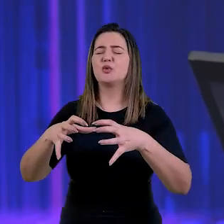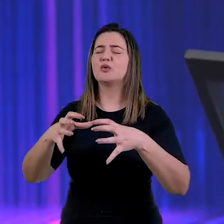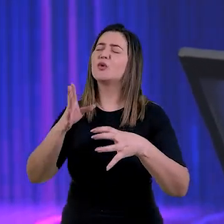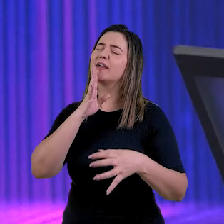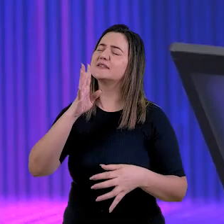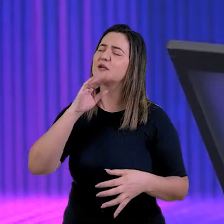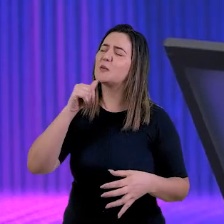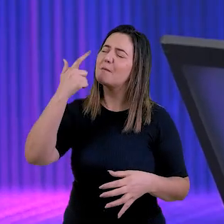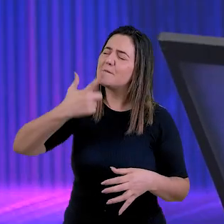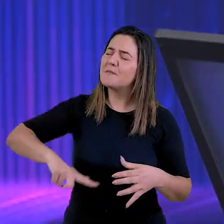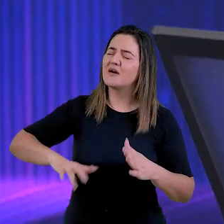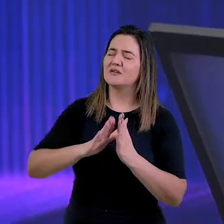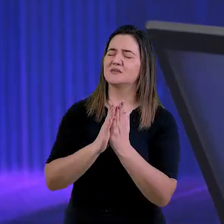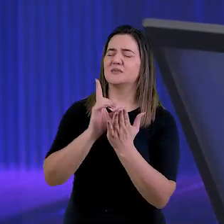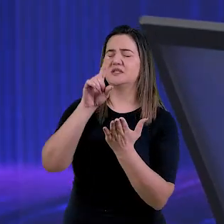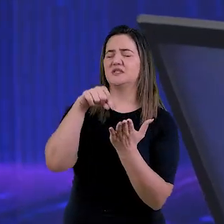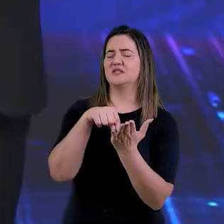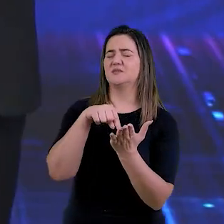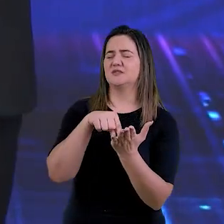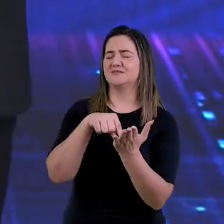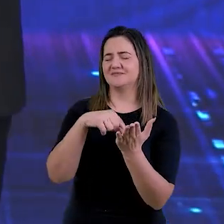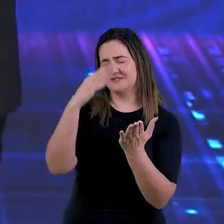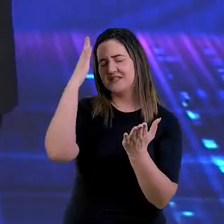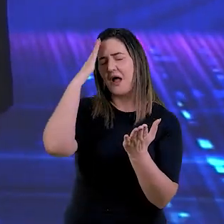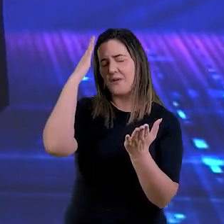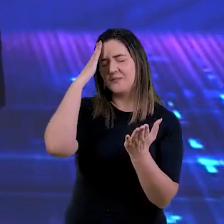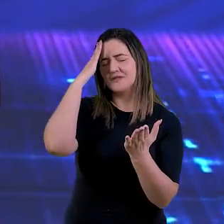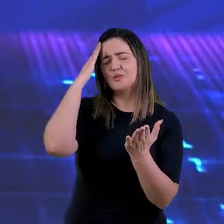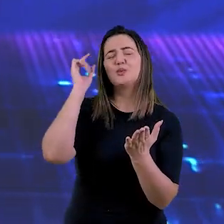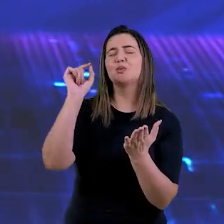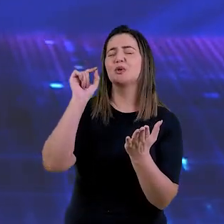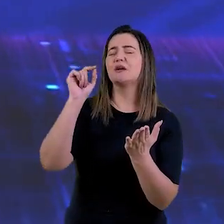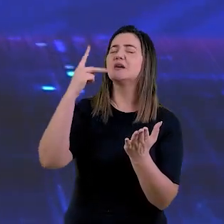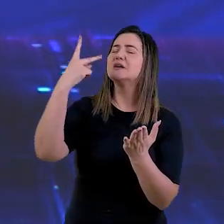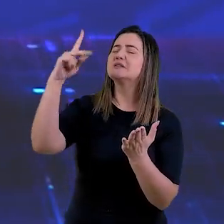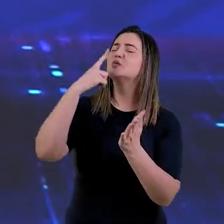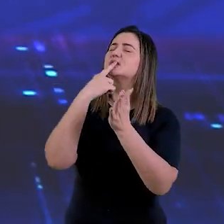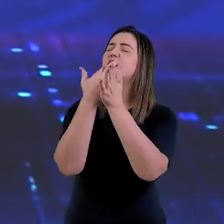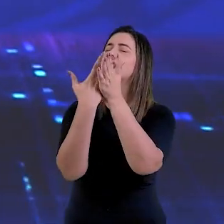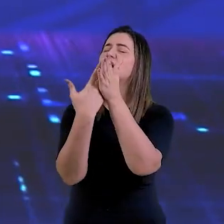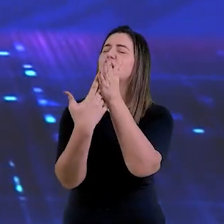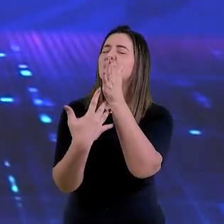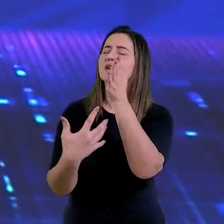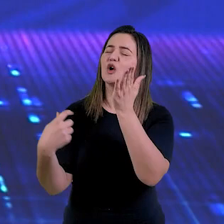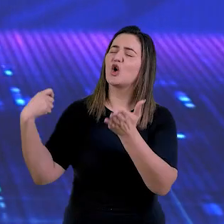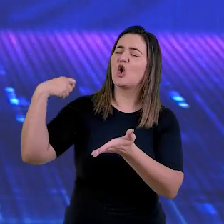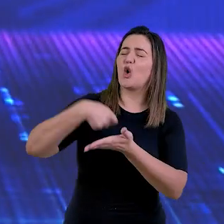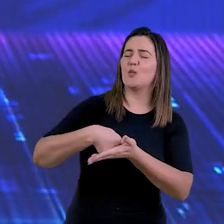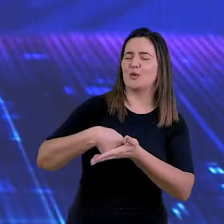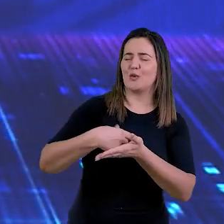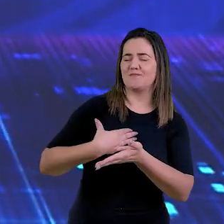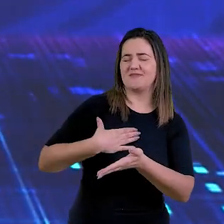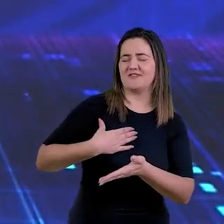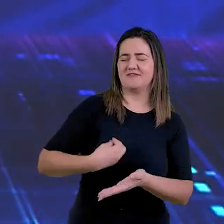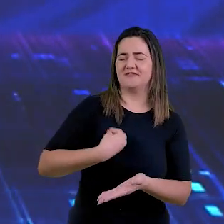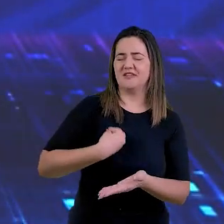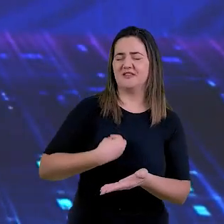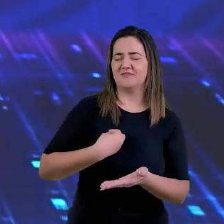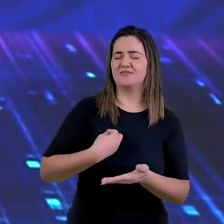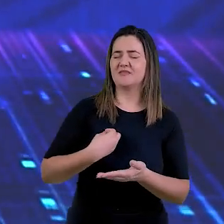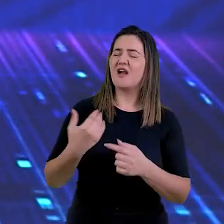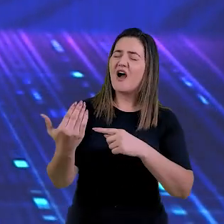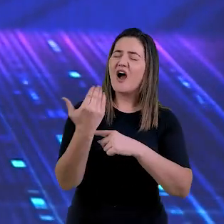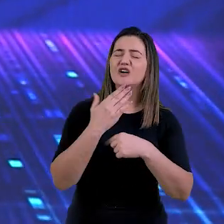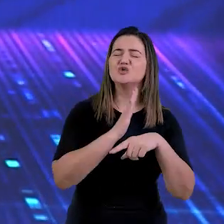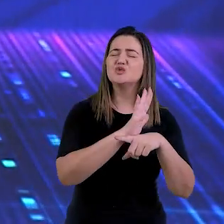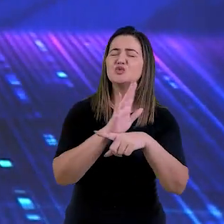lugares ouvindo o Senhor. Sabemos que fomos comprados pelo sangue de Cristo Jesus. Ajuda-nos,